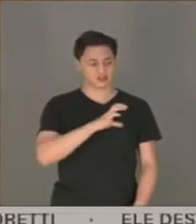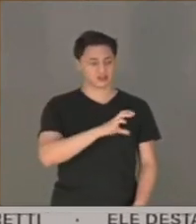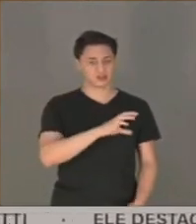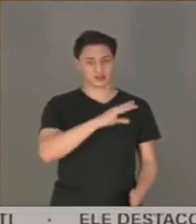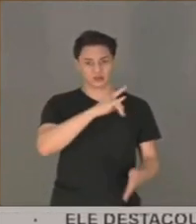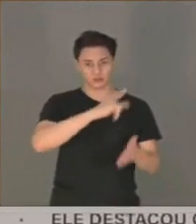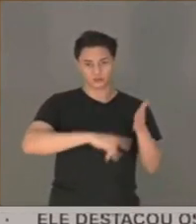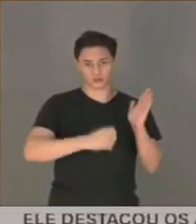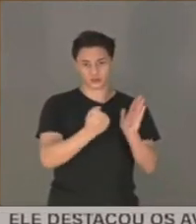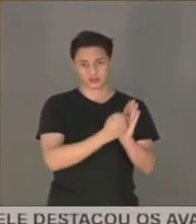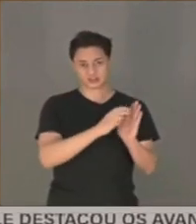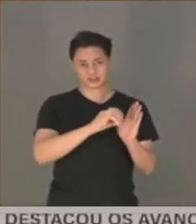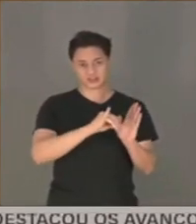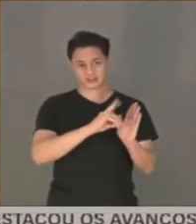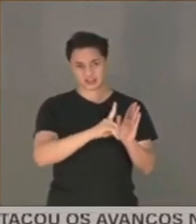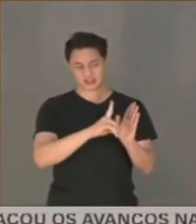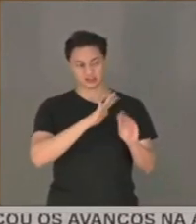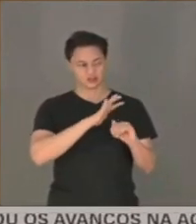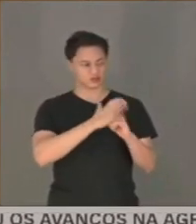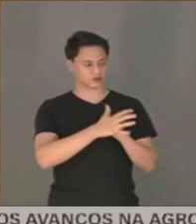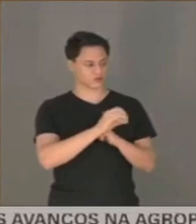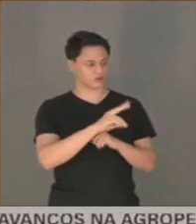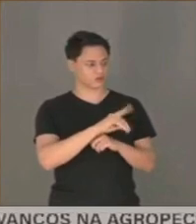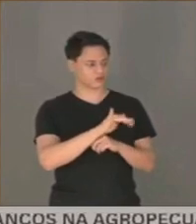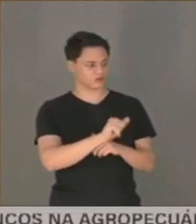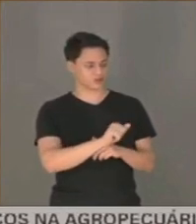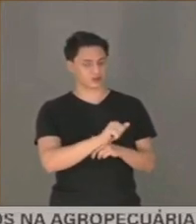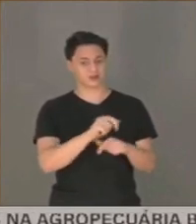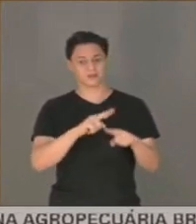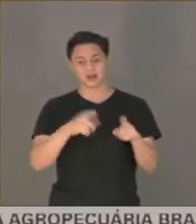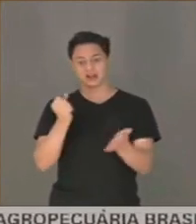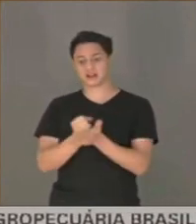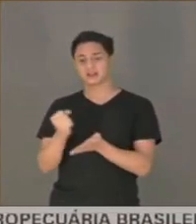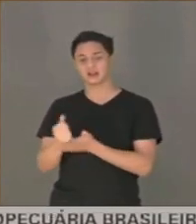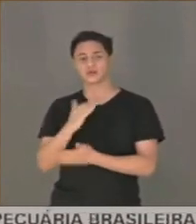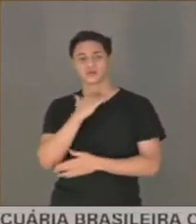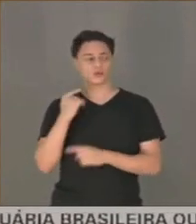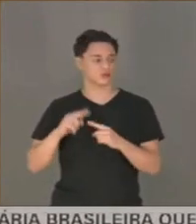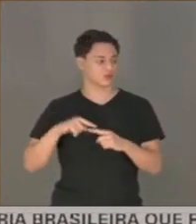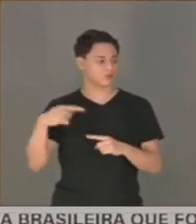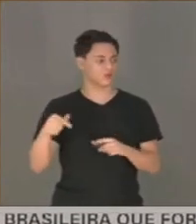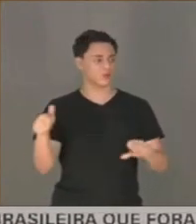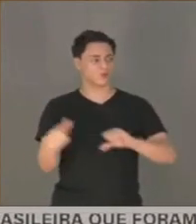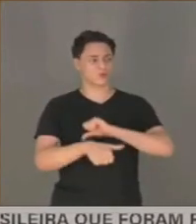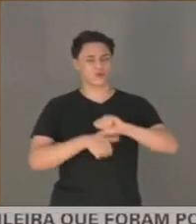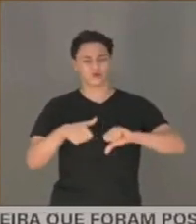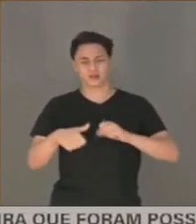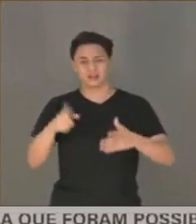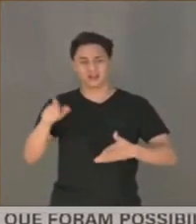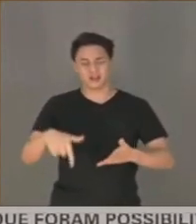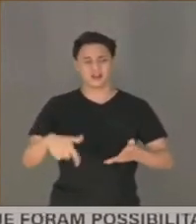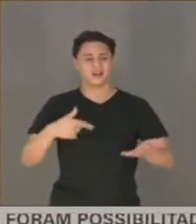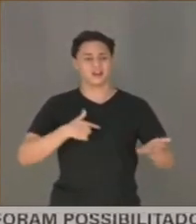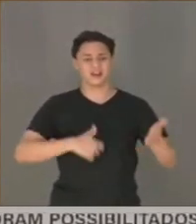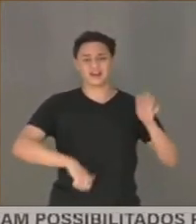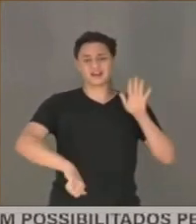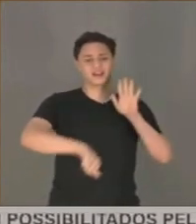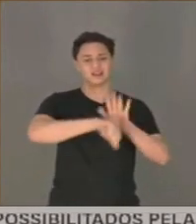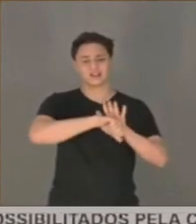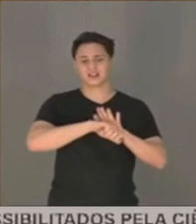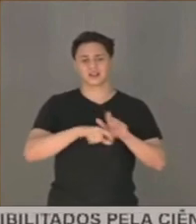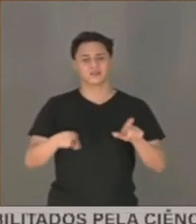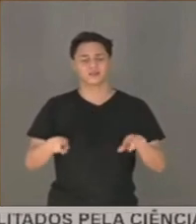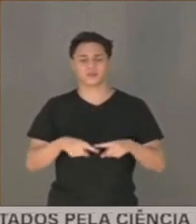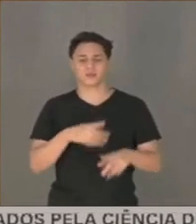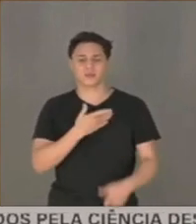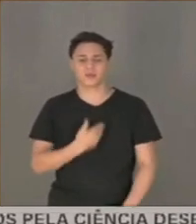o Código Internacional da Doença da Covid, e que depois é alterado isso. Isso é crime de falsificação de documento público.